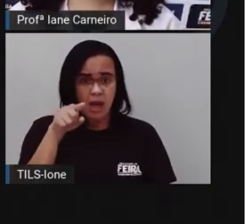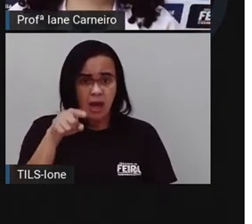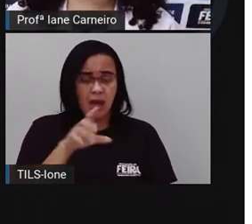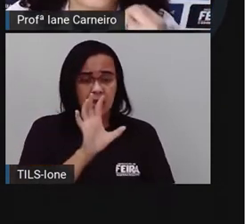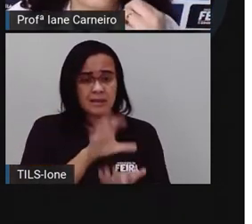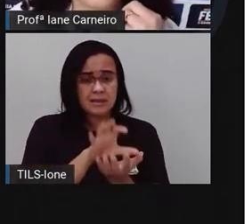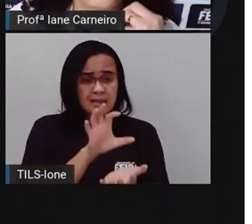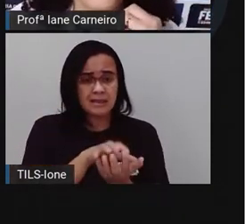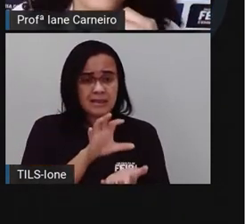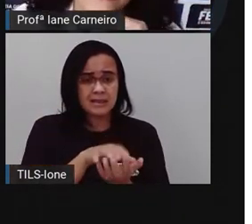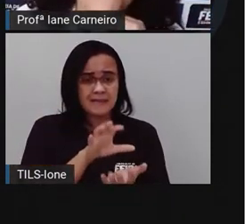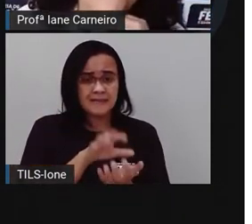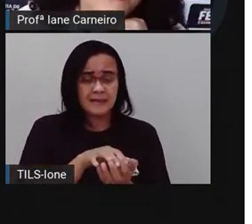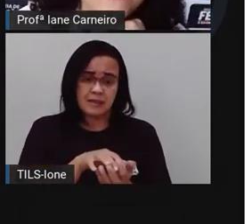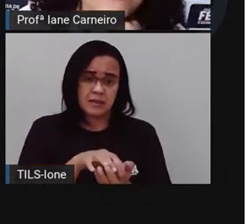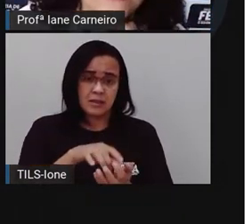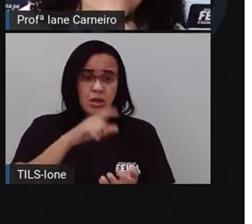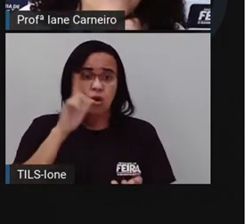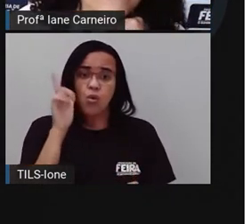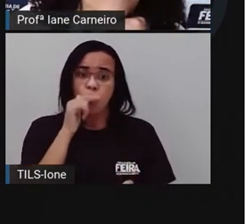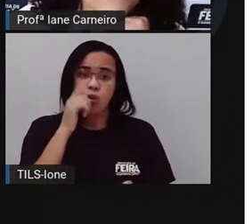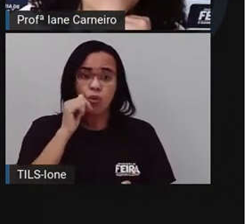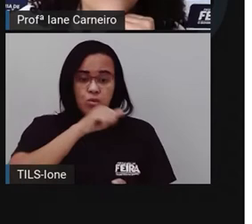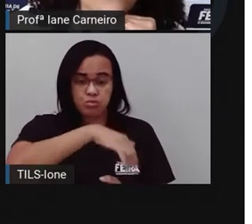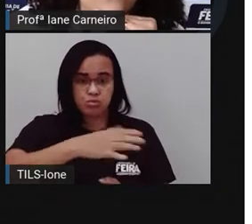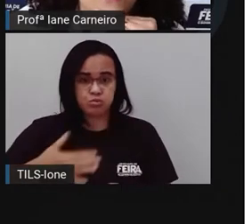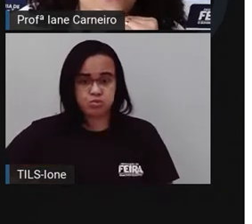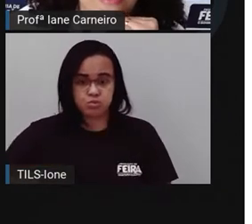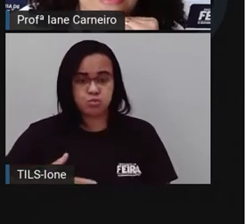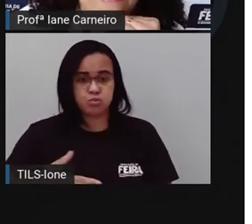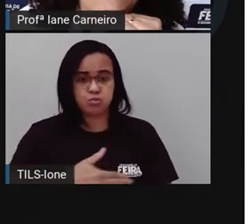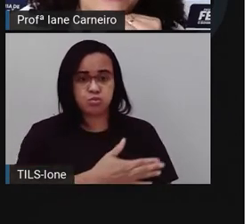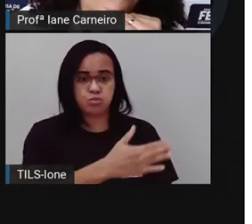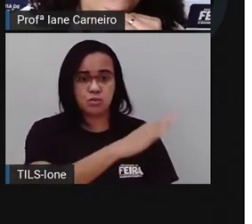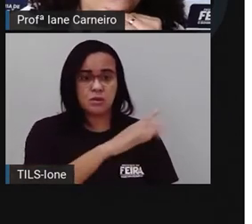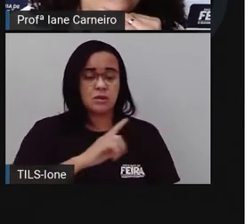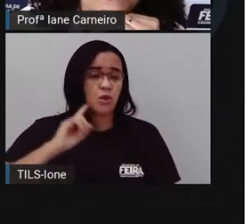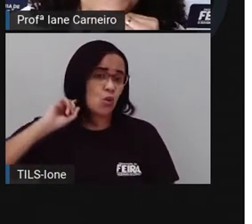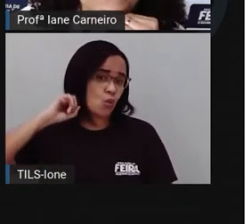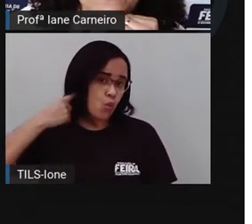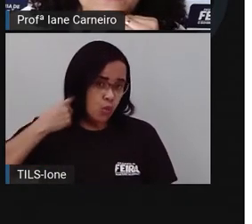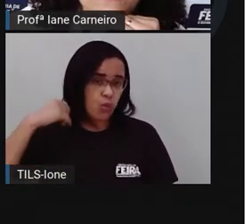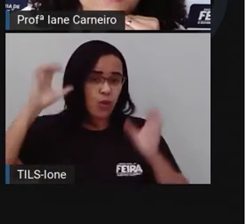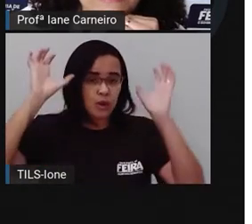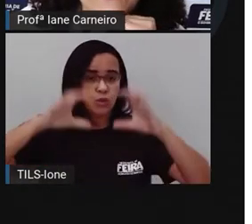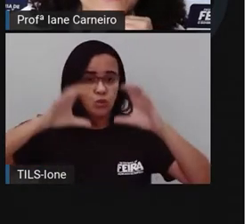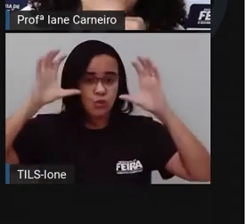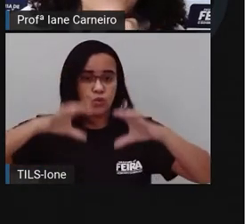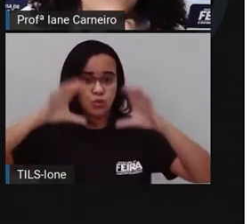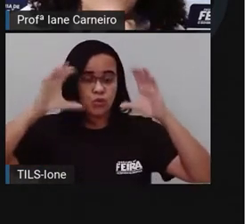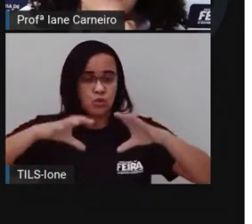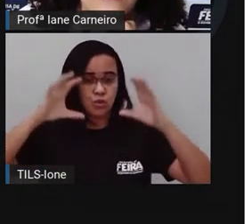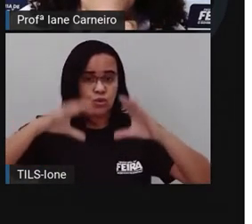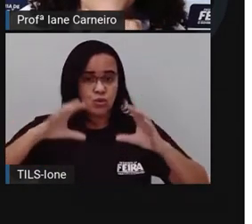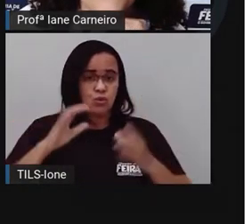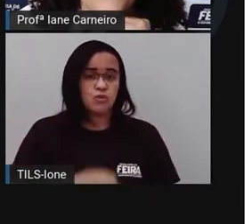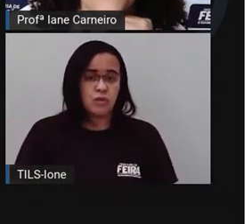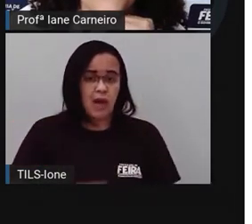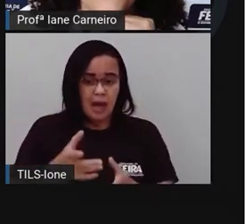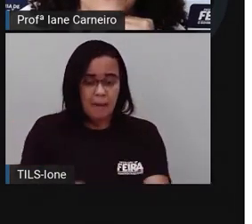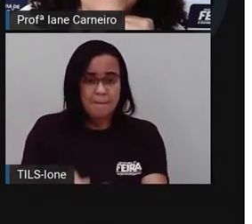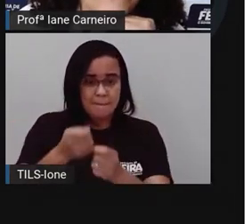Em um canal pluvial em Feira de Santana, um canal em que escorou a água da chuva. Então, aqui, ó...